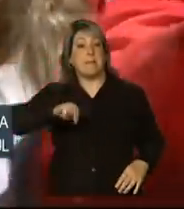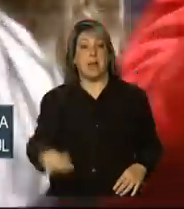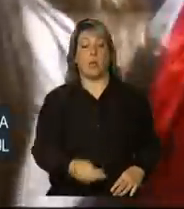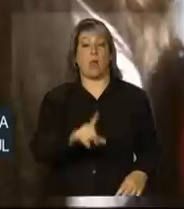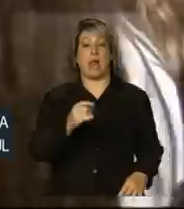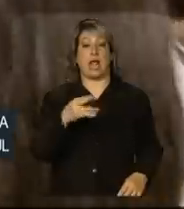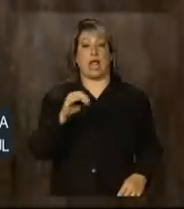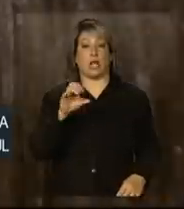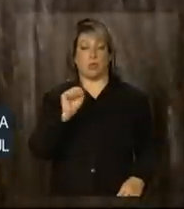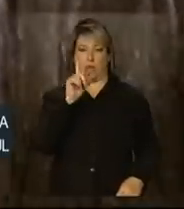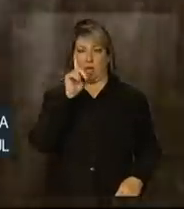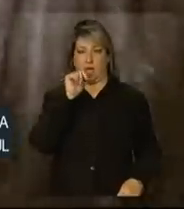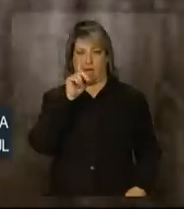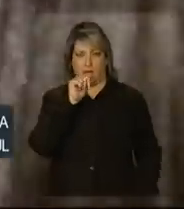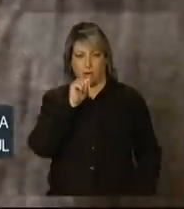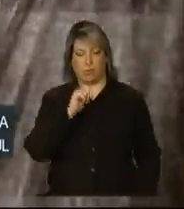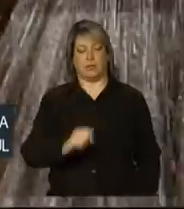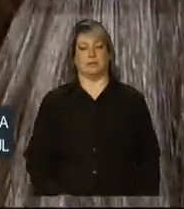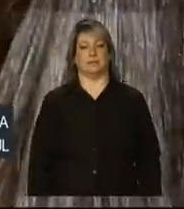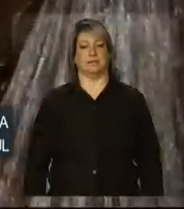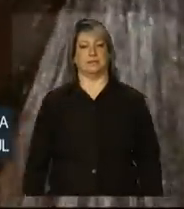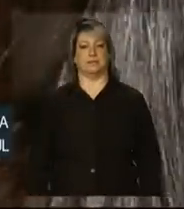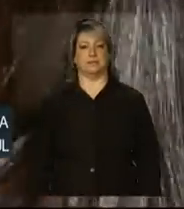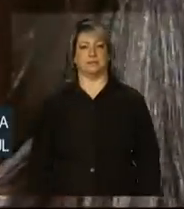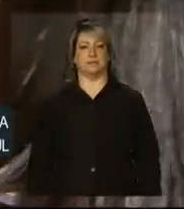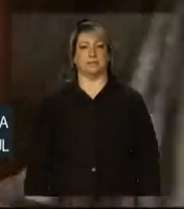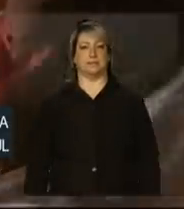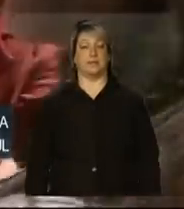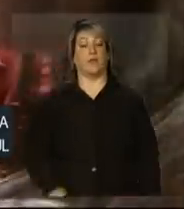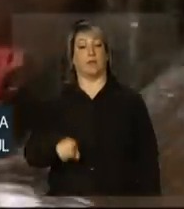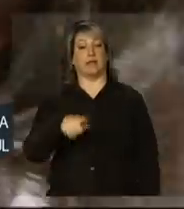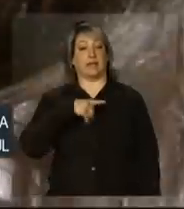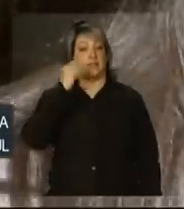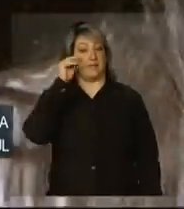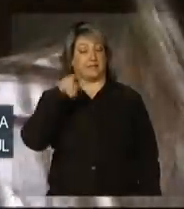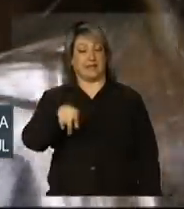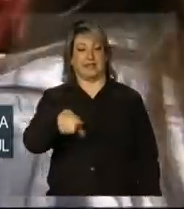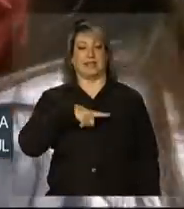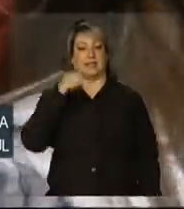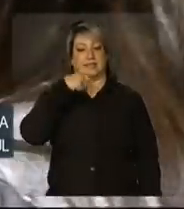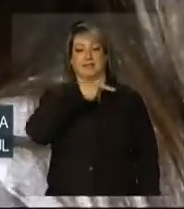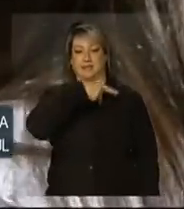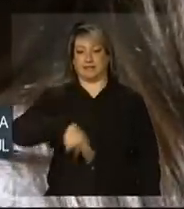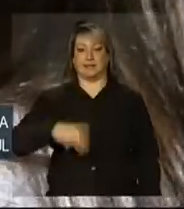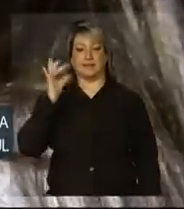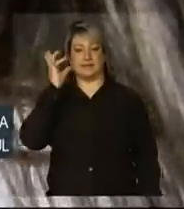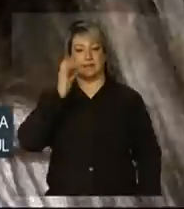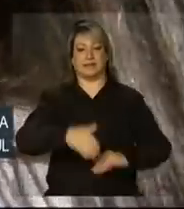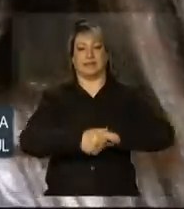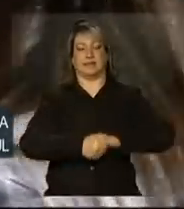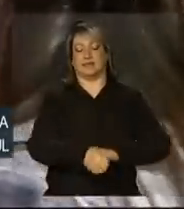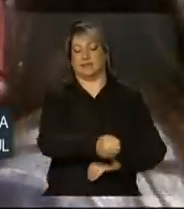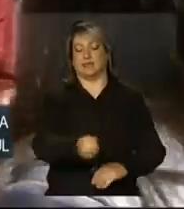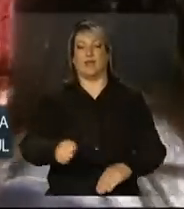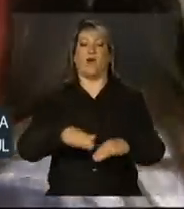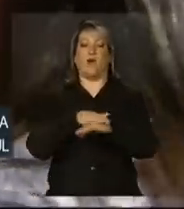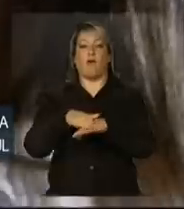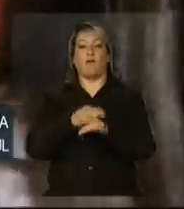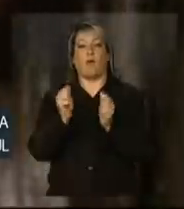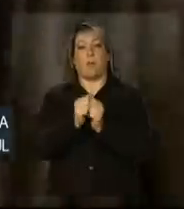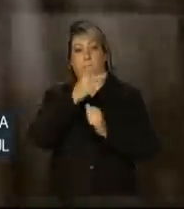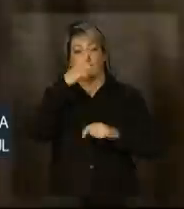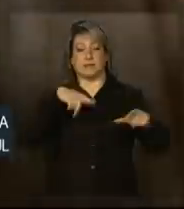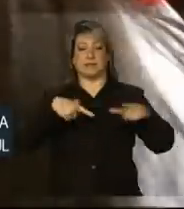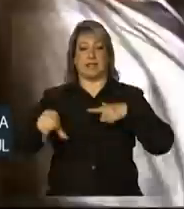de litros de água. Você acompanha aí a presidenta Dilma Rousseff, cumprimentando, conversando com os